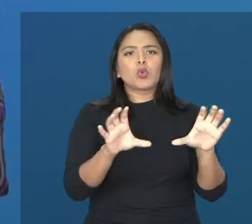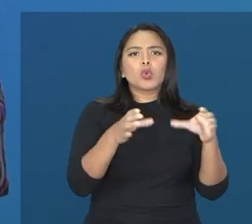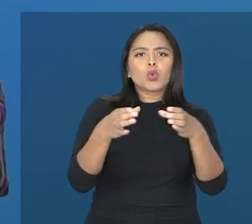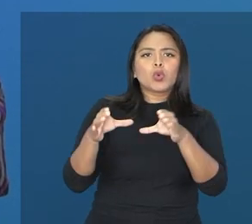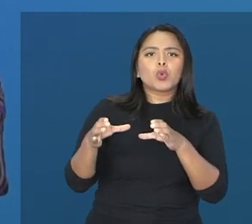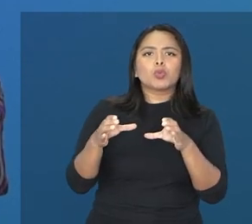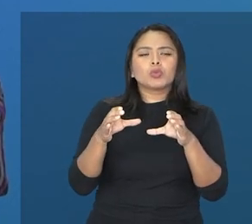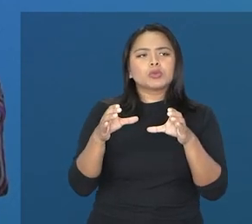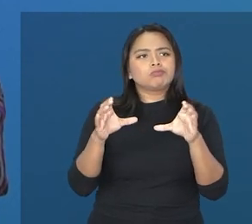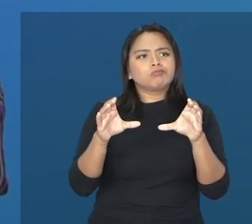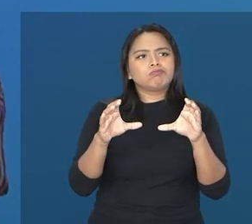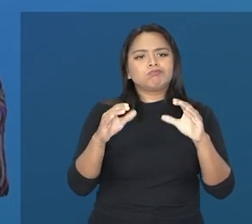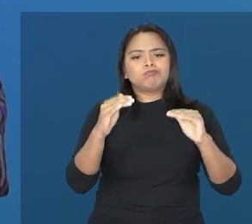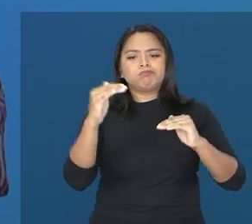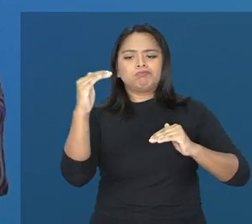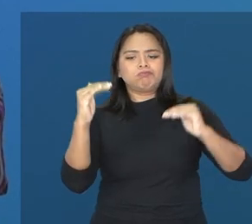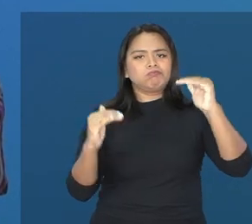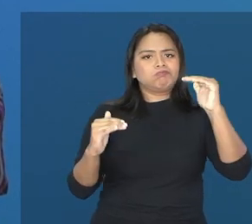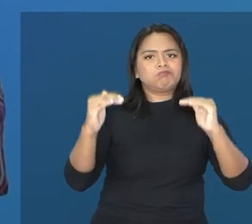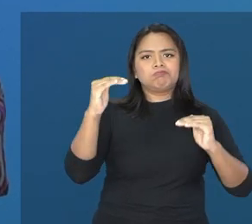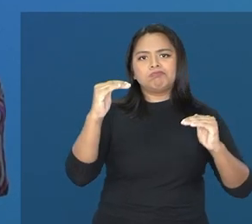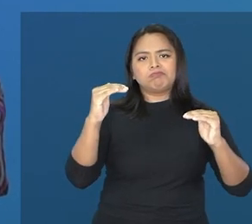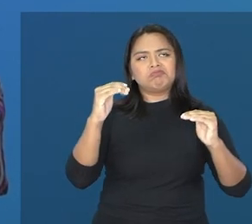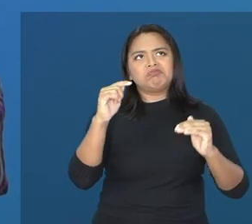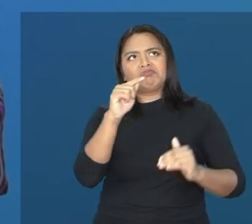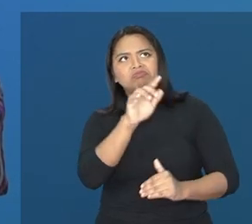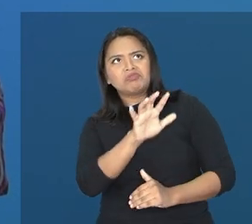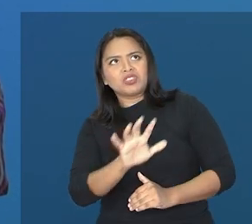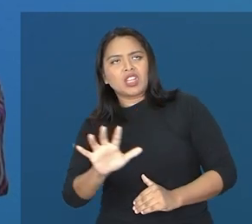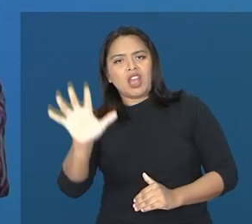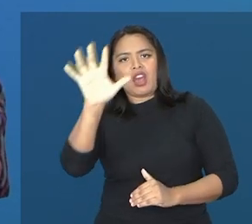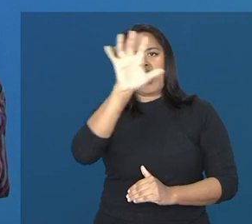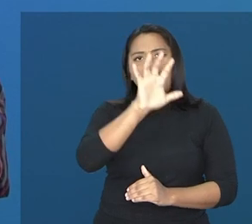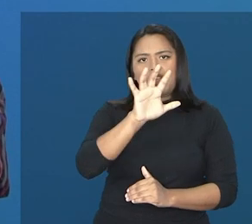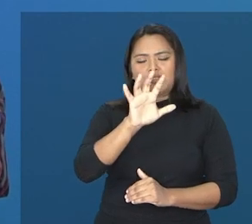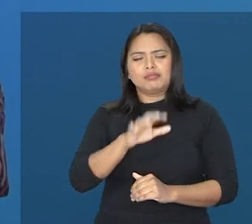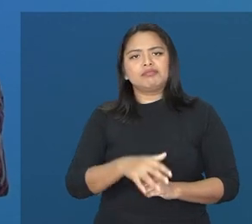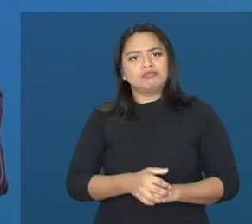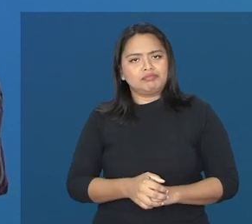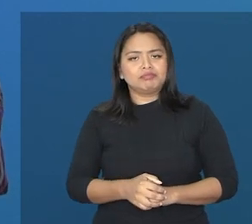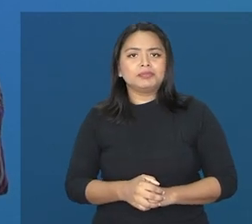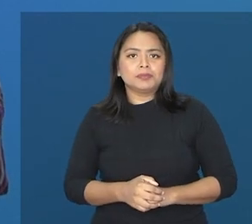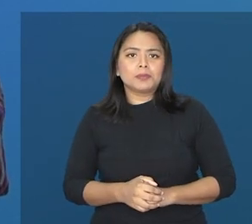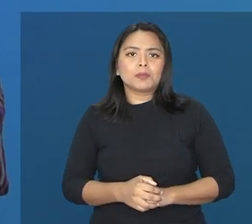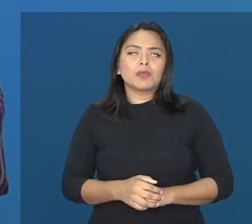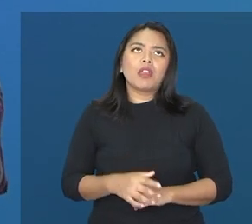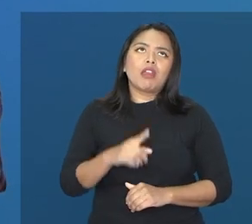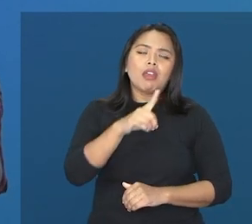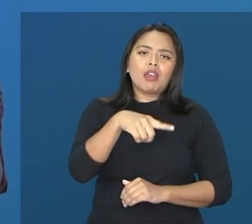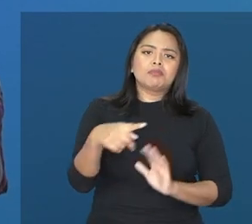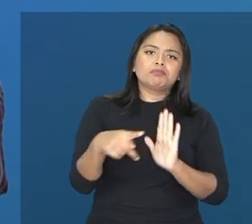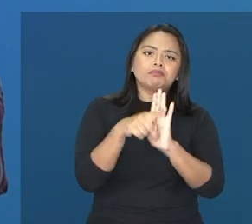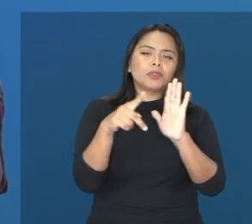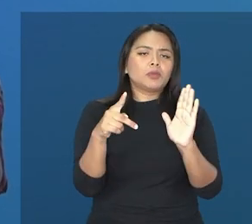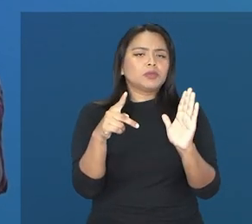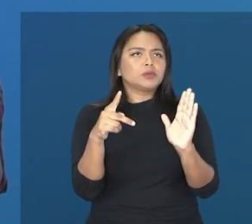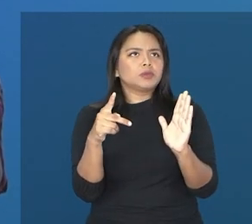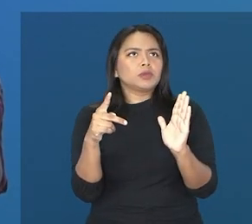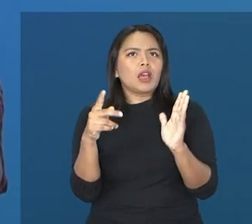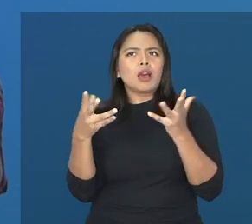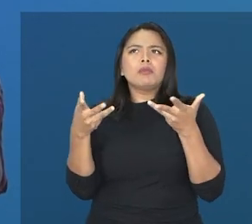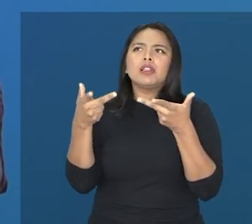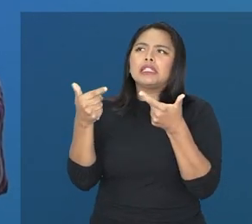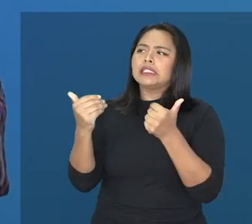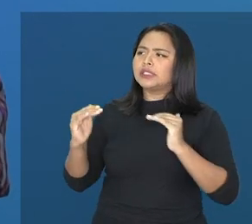da região geográfica em que ele esteja inserido, ou de classe social, que tenha um desempenho